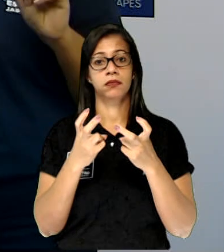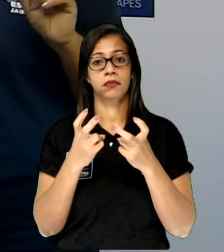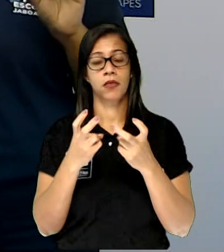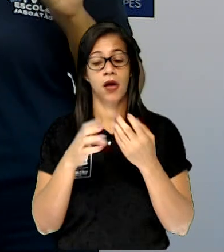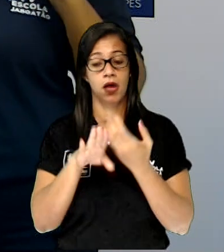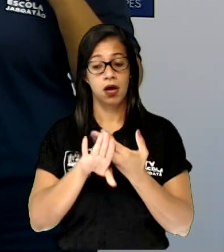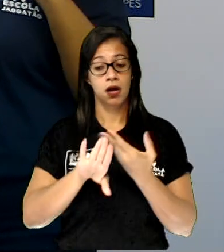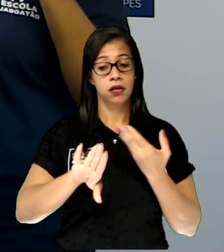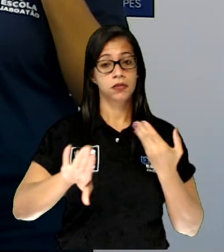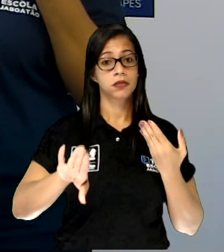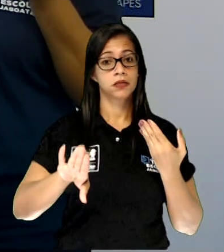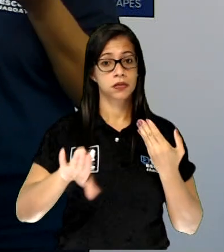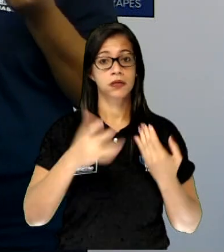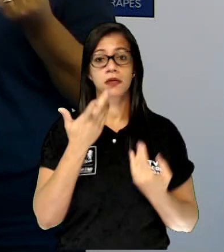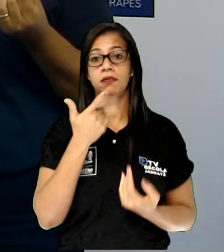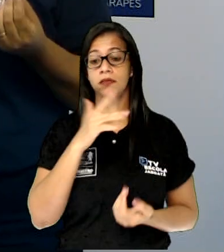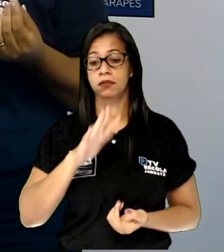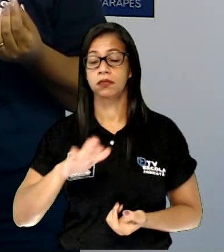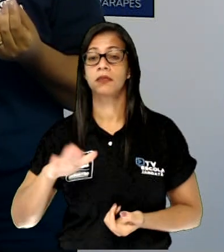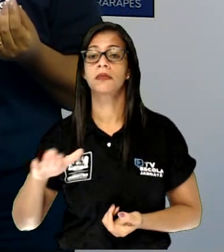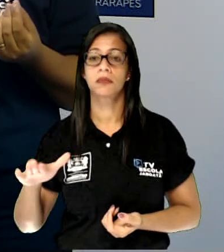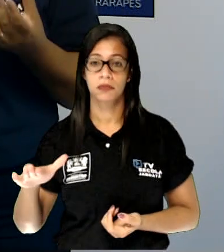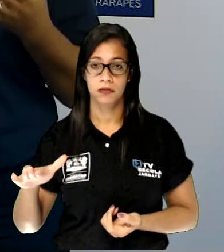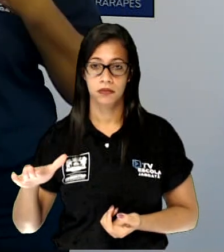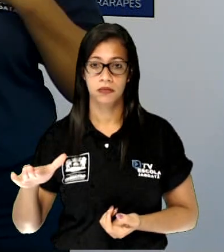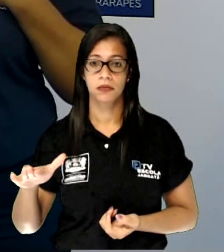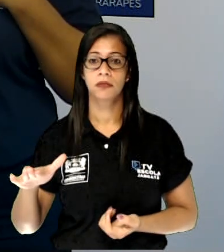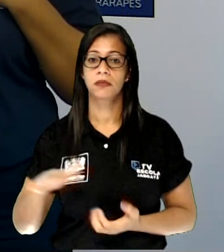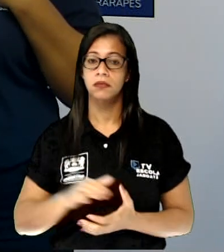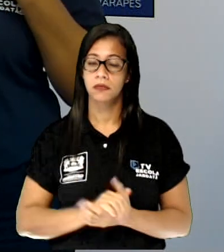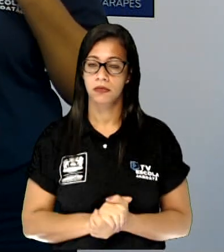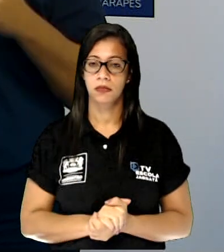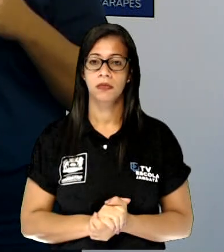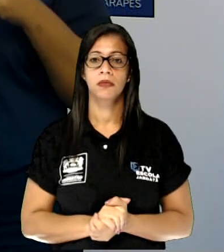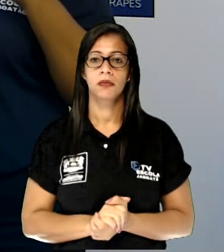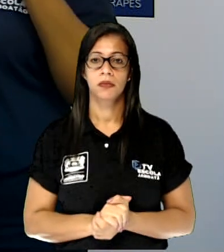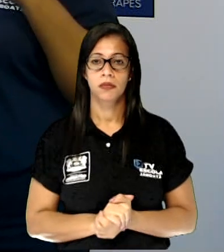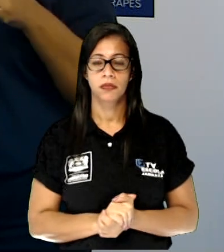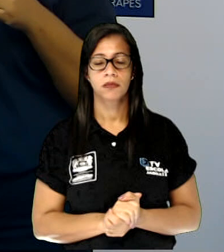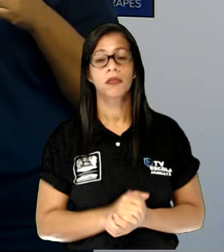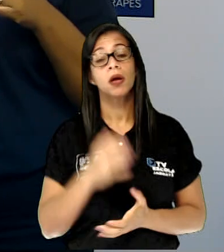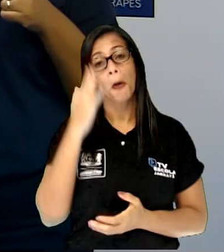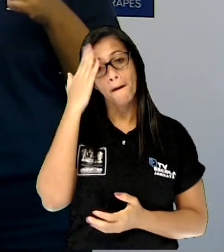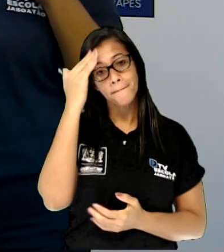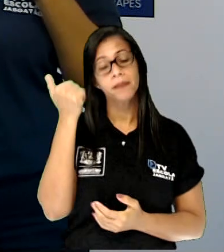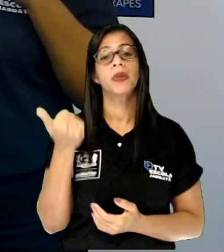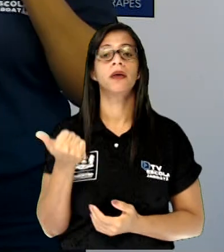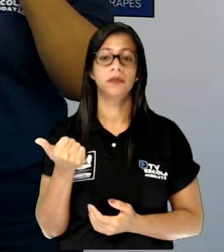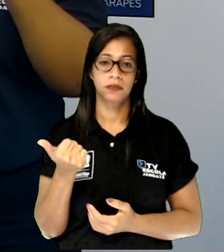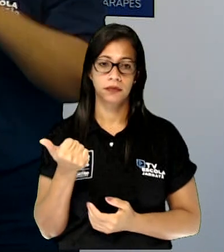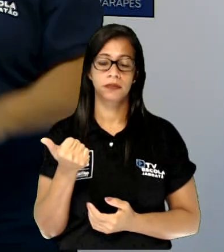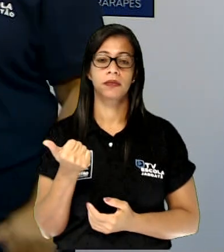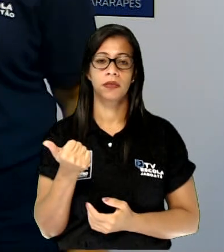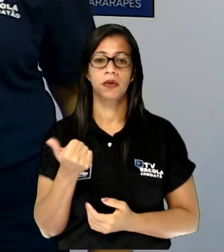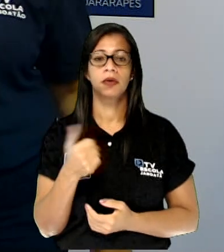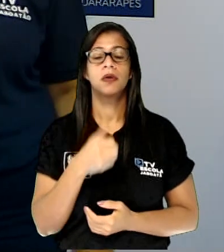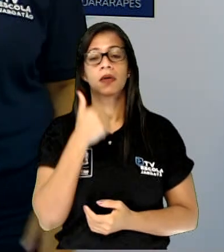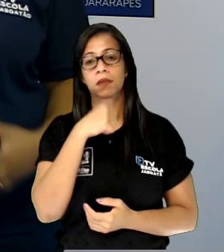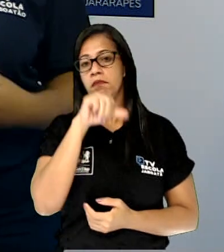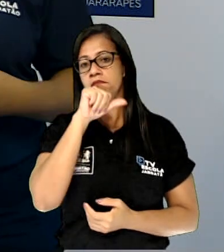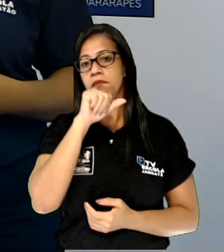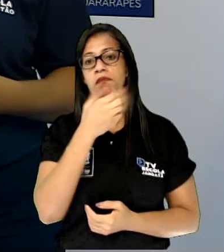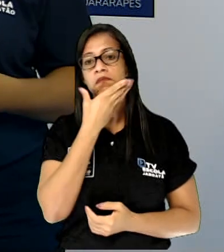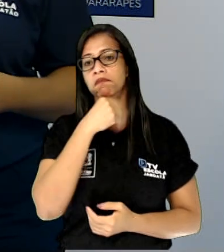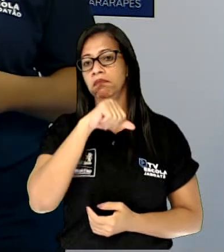é um símbolo, né? Muito utilizado e com certeza eu sei que os papais dos alunos do TV Escola,